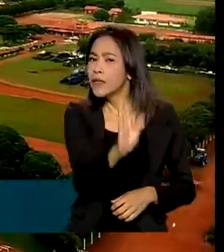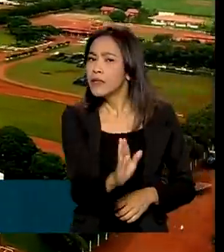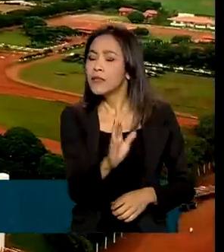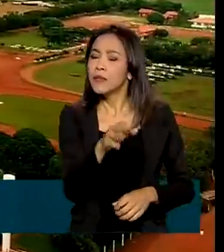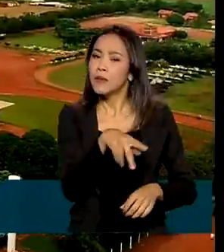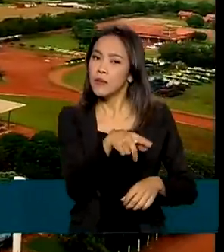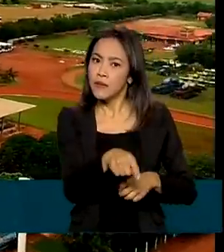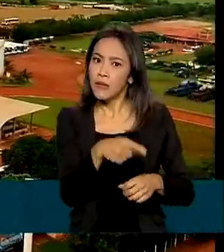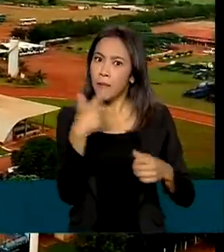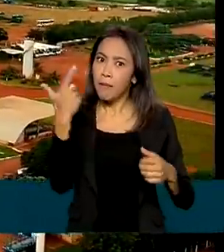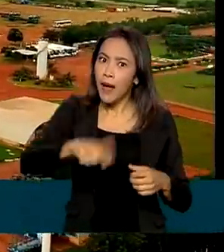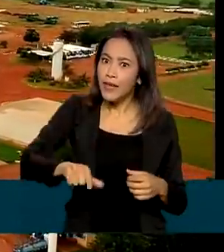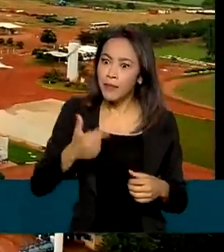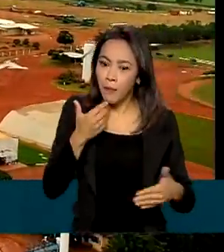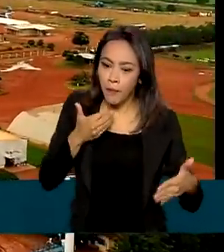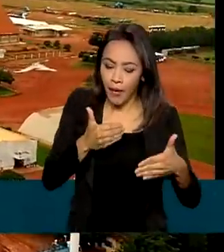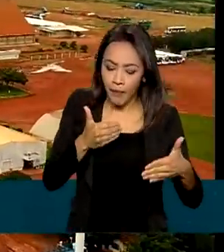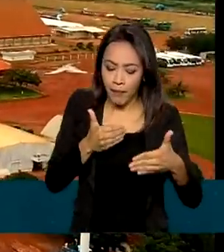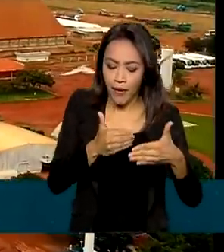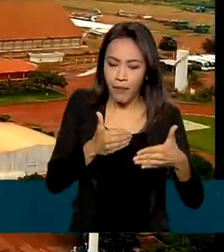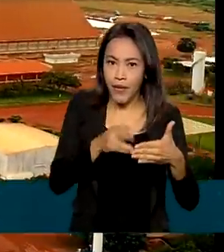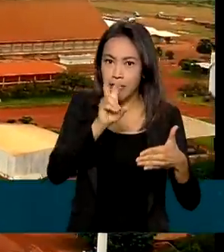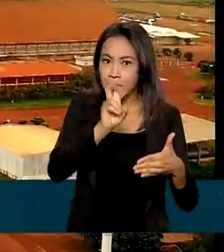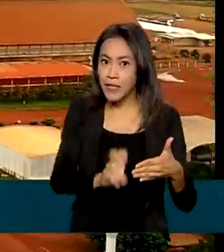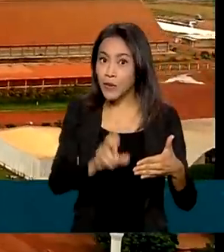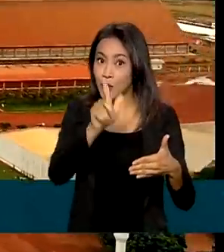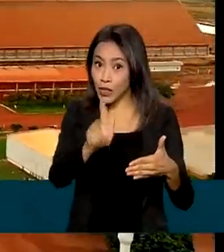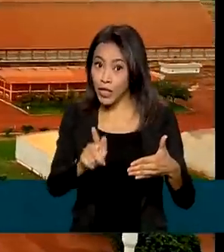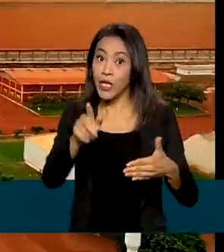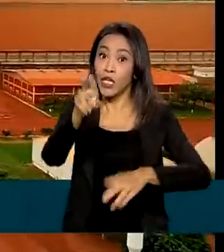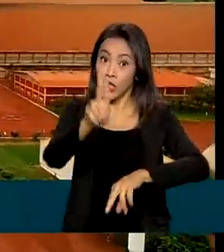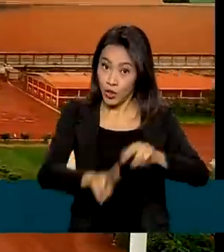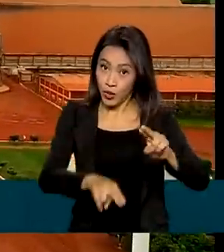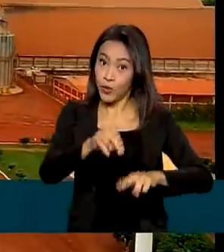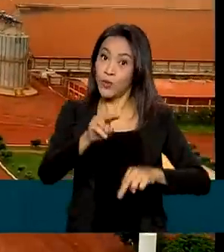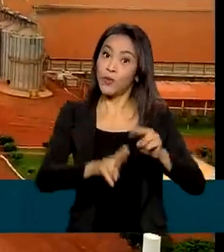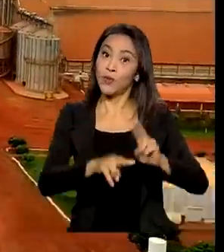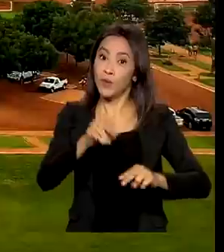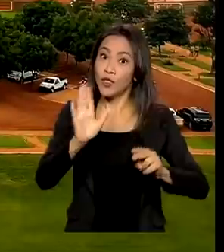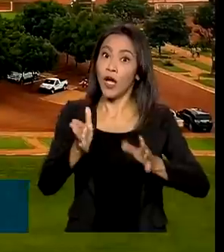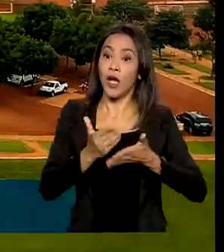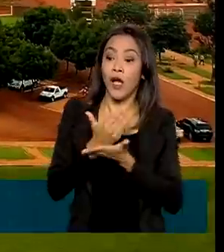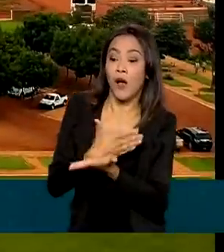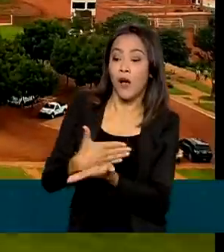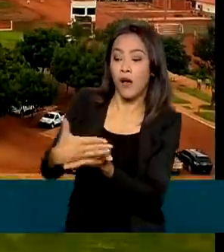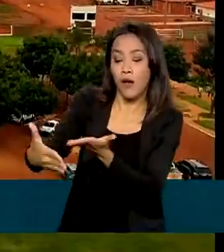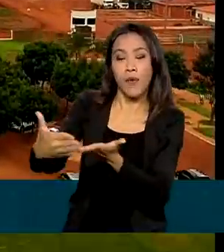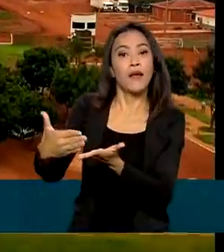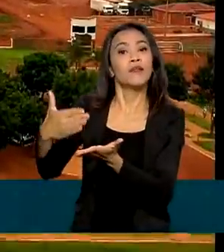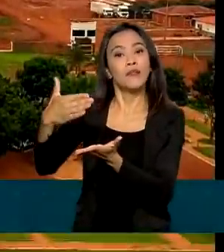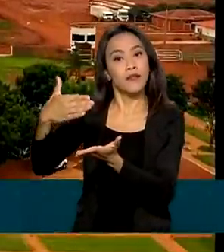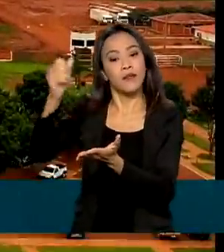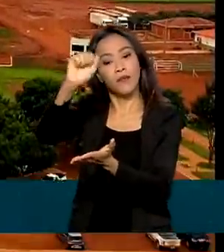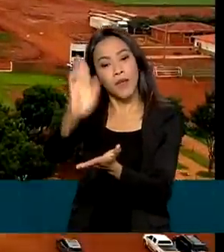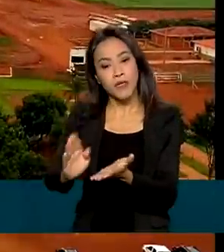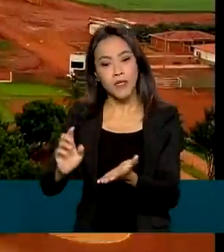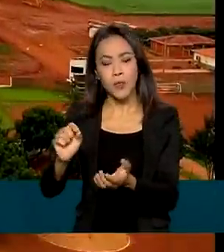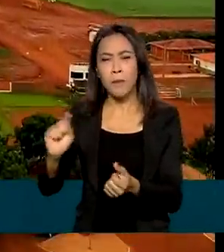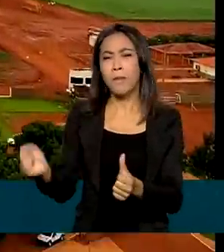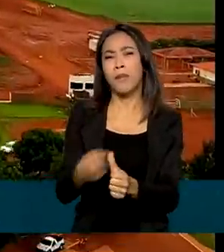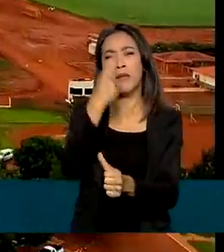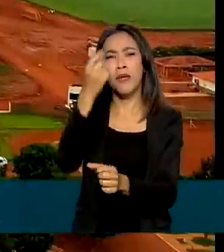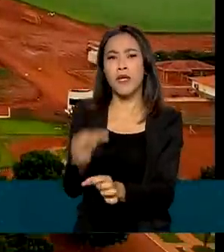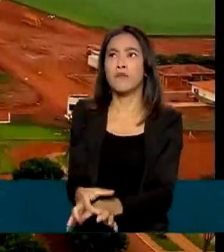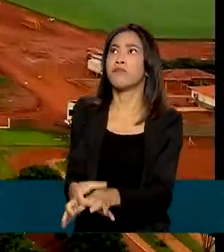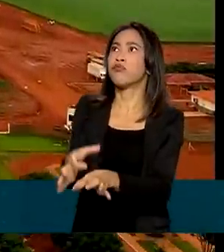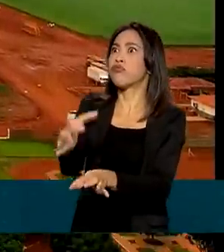de contar com a internet 5G. A partir de julho, a tecnologia começa a ser implantada no Brasil com as primeiras antenas